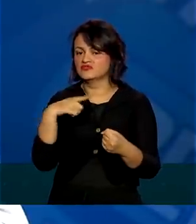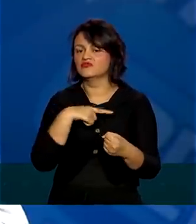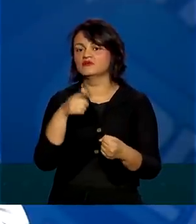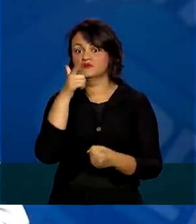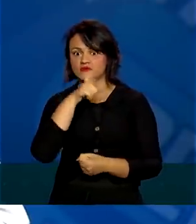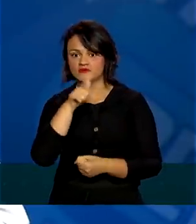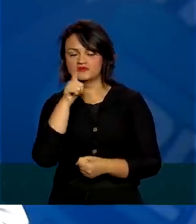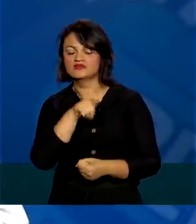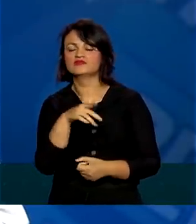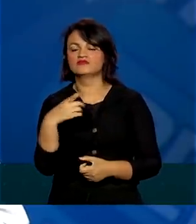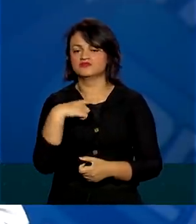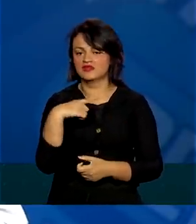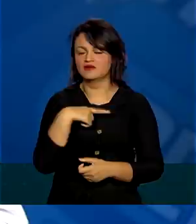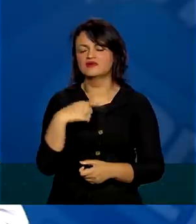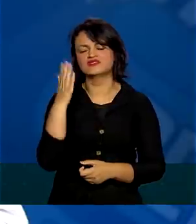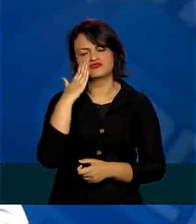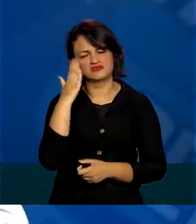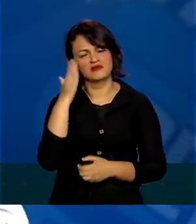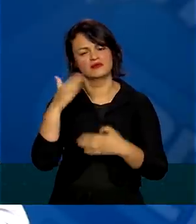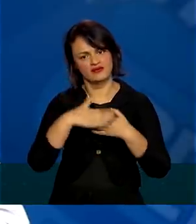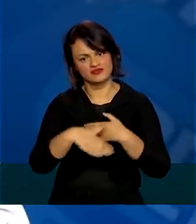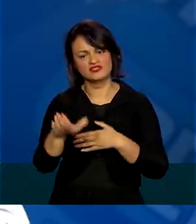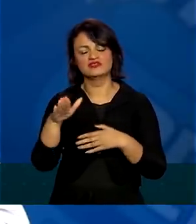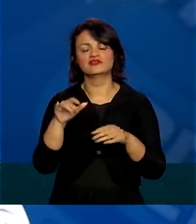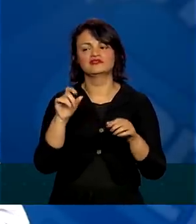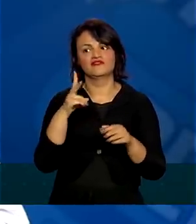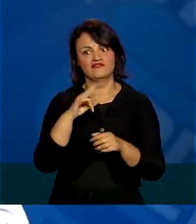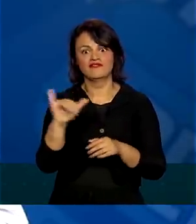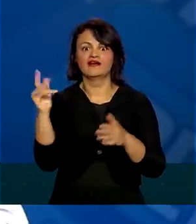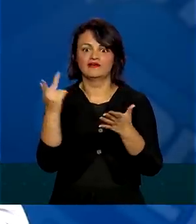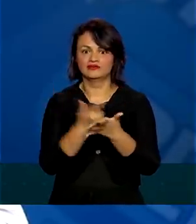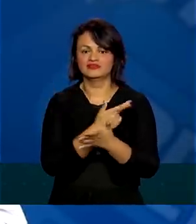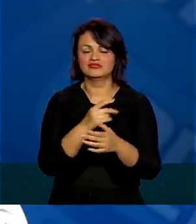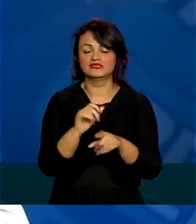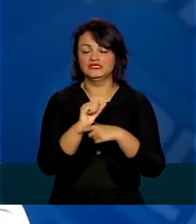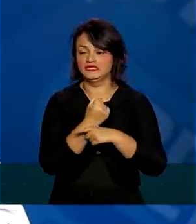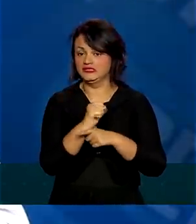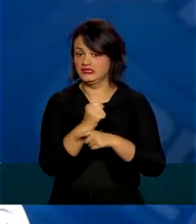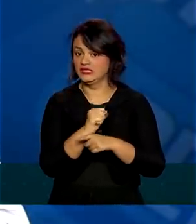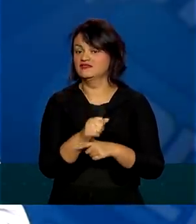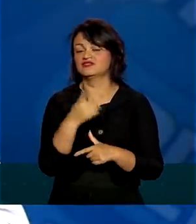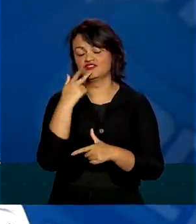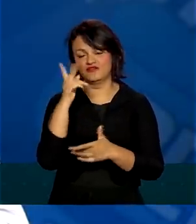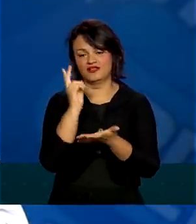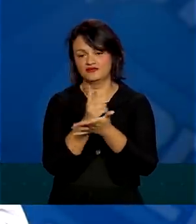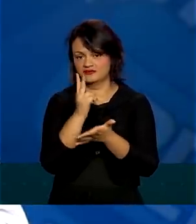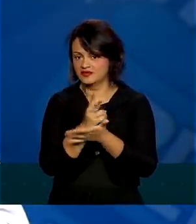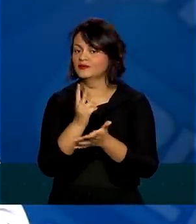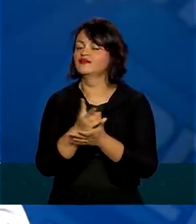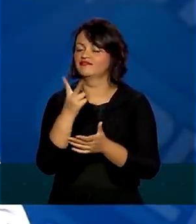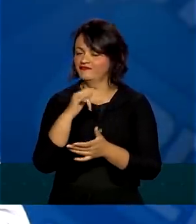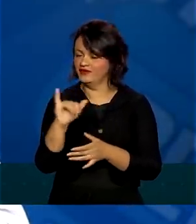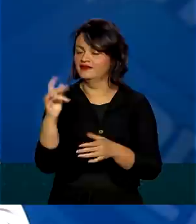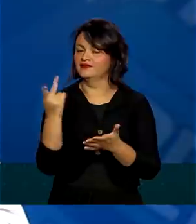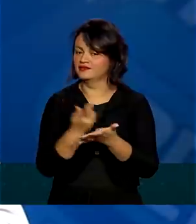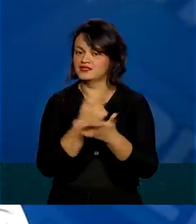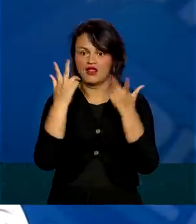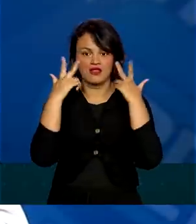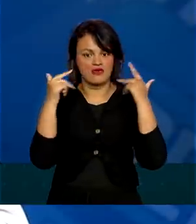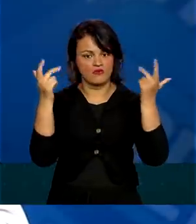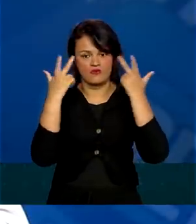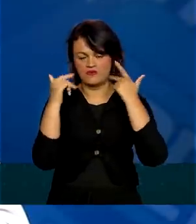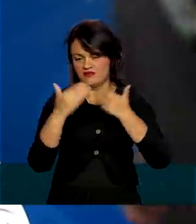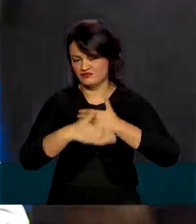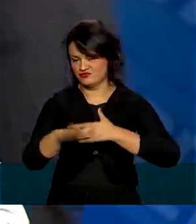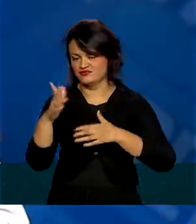fizemos. sabemos que precisaremos passar pelo estresse, que a gente sempre fala, isso vai acontecer, natural que